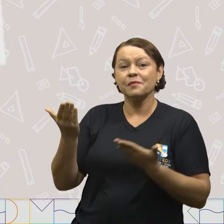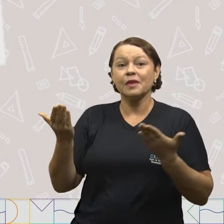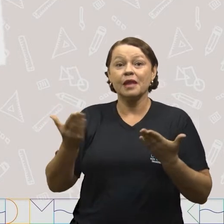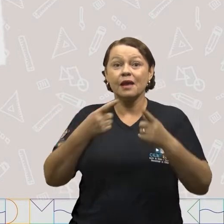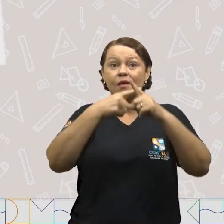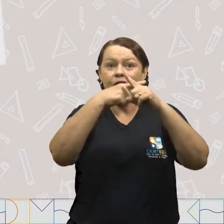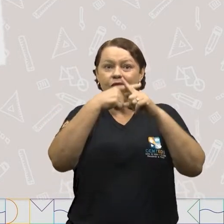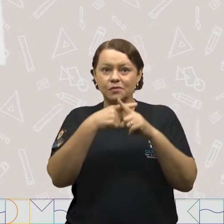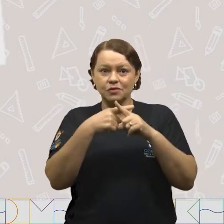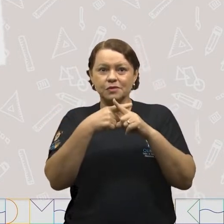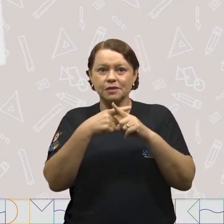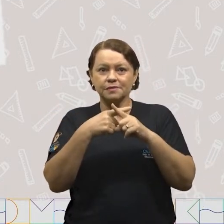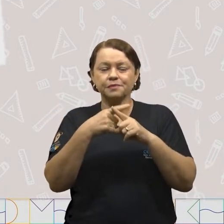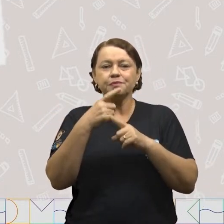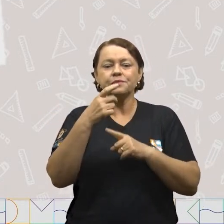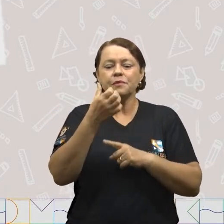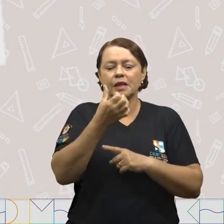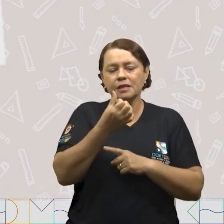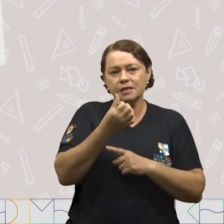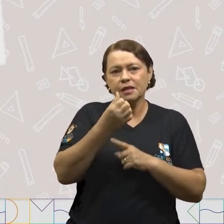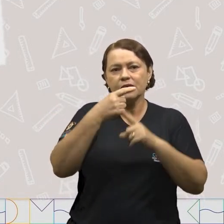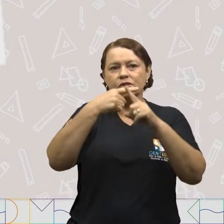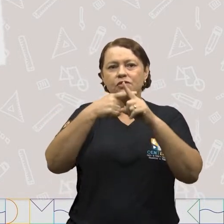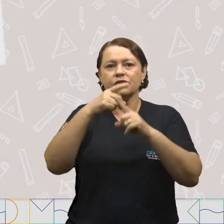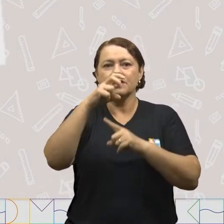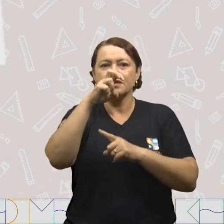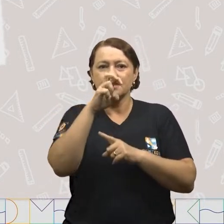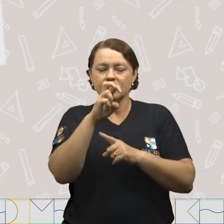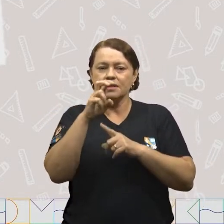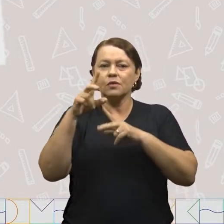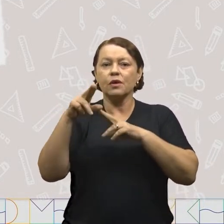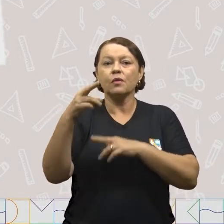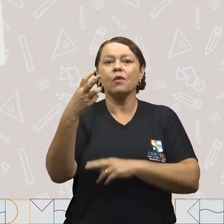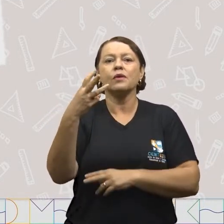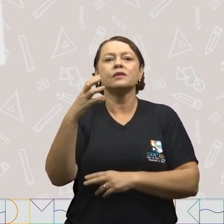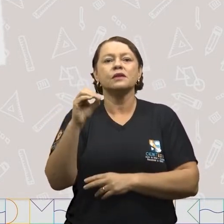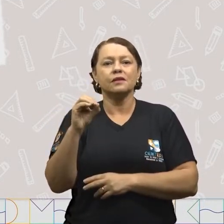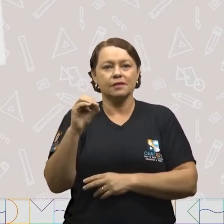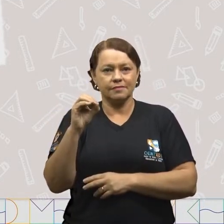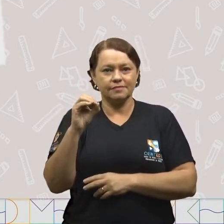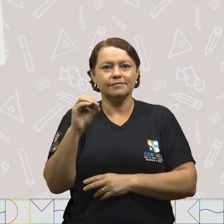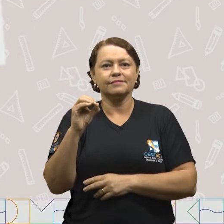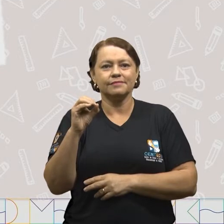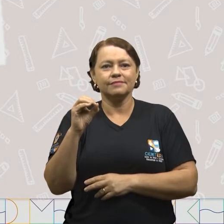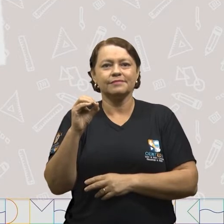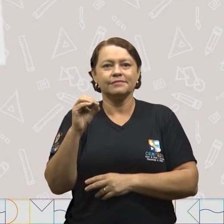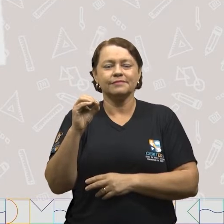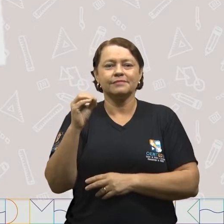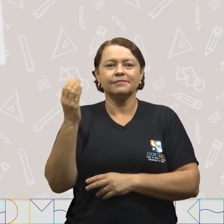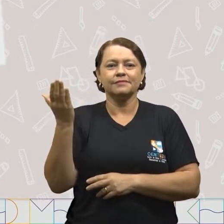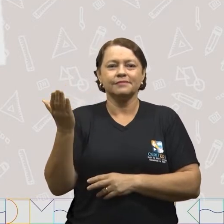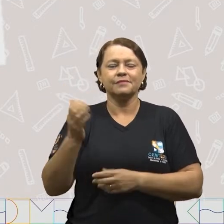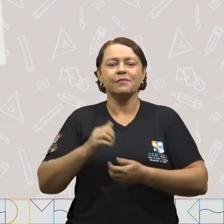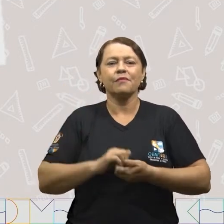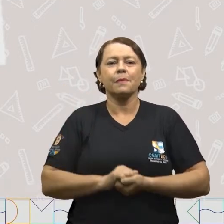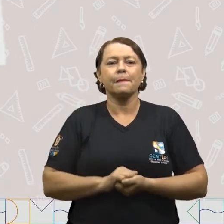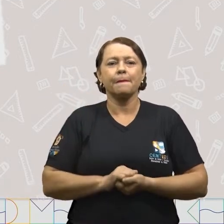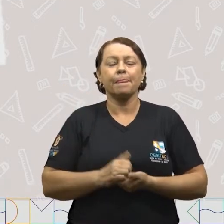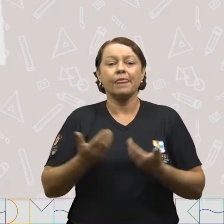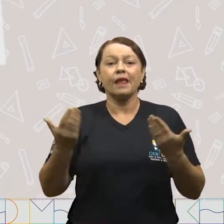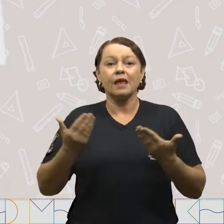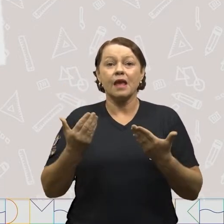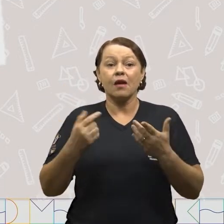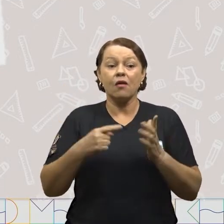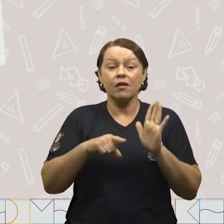multiplicação. Seis vezes cinco é igual a trinta. E agora vamos fazer a